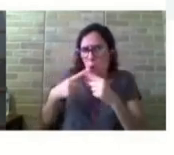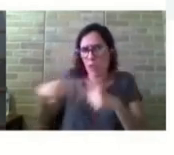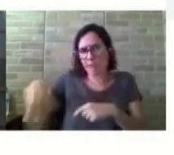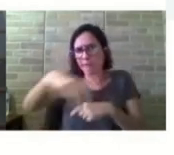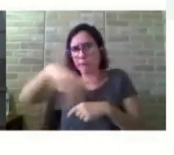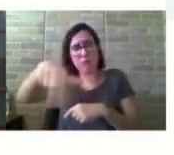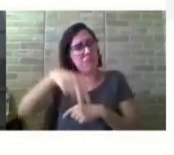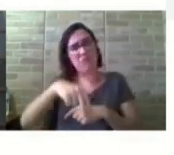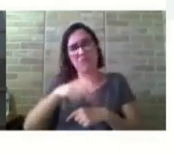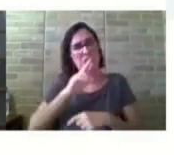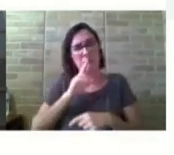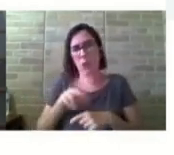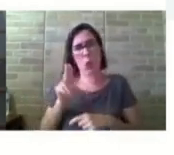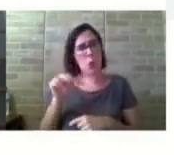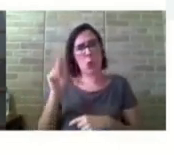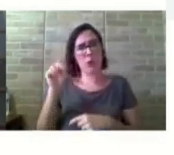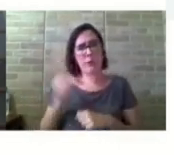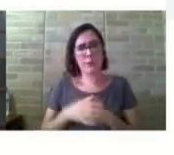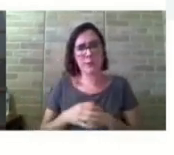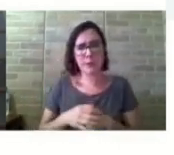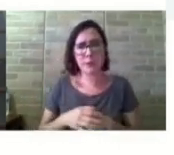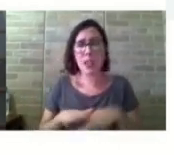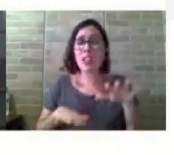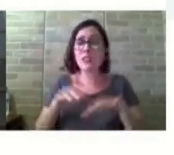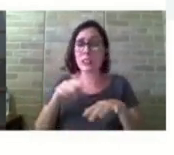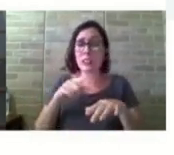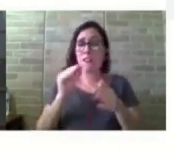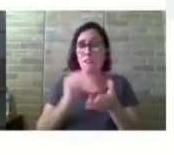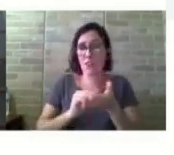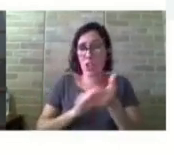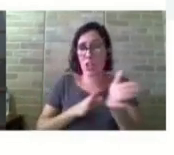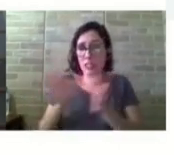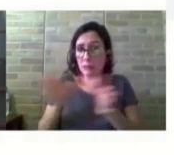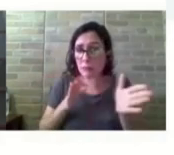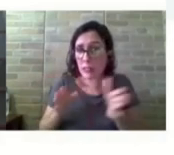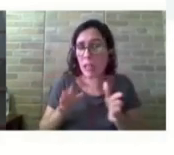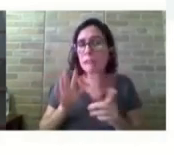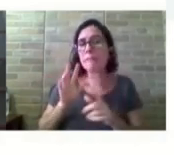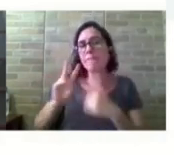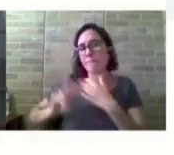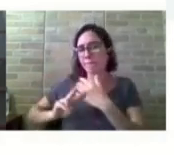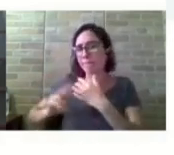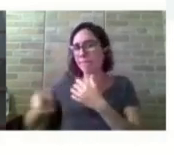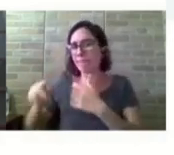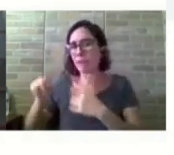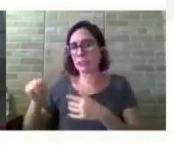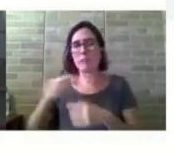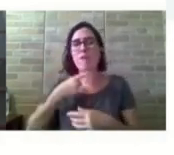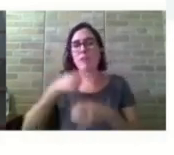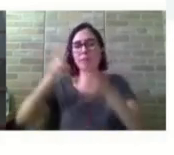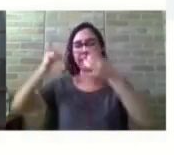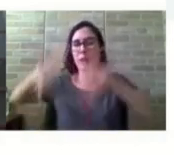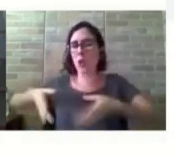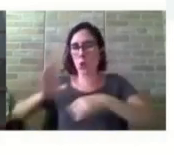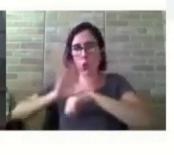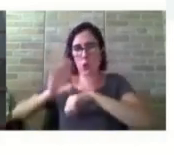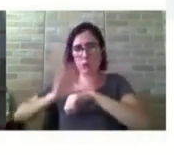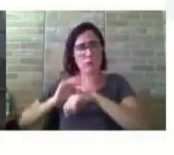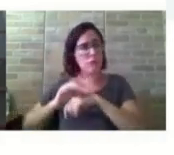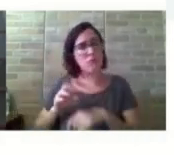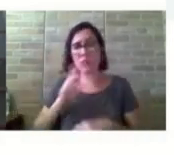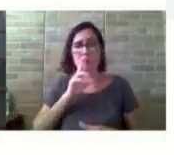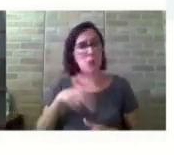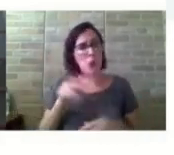levou a pensar em abandonar o curso? A maioria dos entrevistados também colocaram nunca. Já sofreu acidente